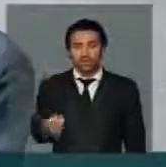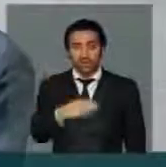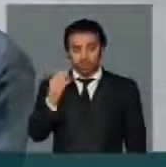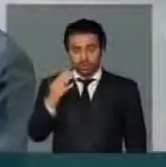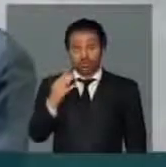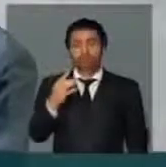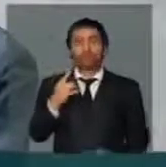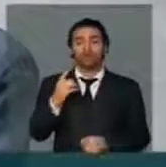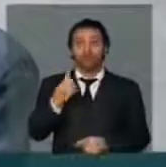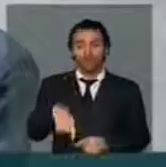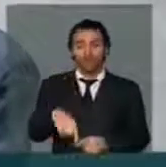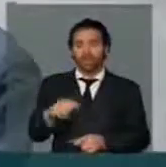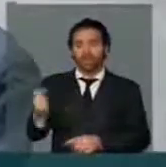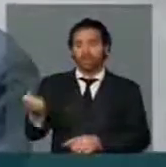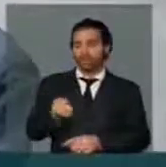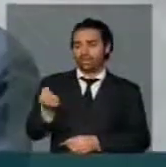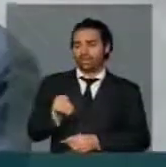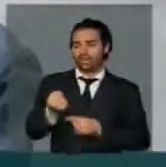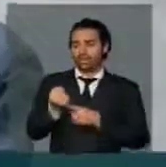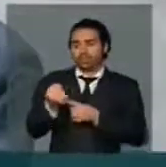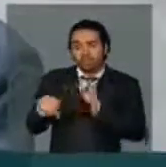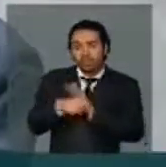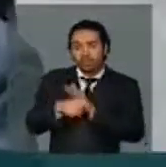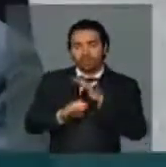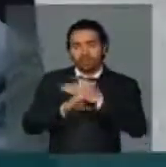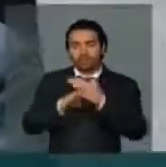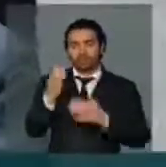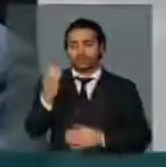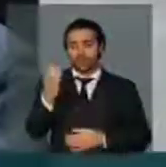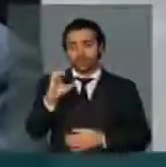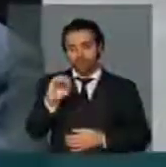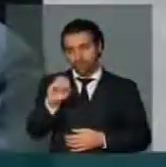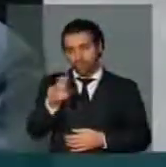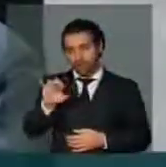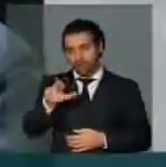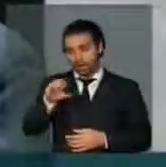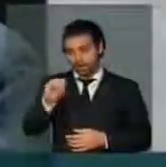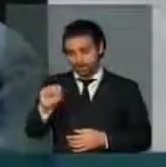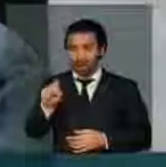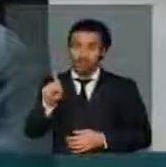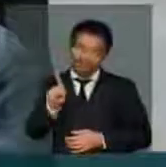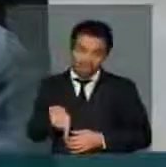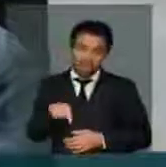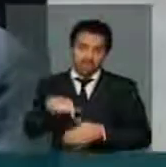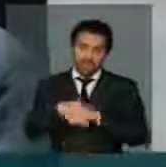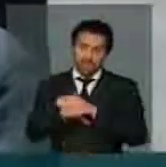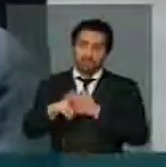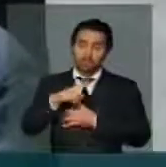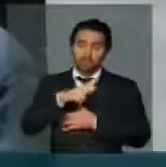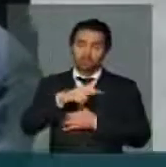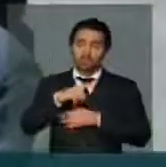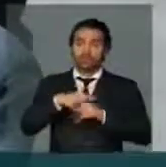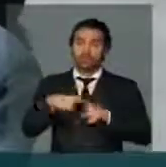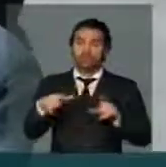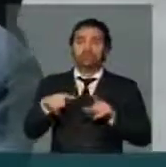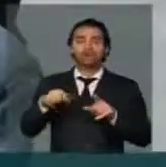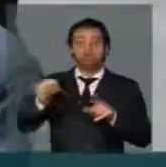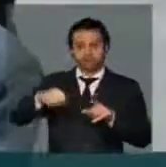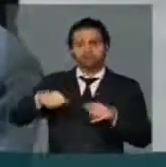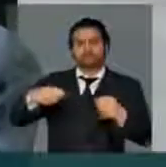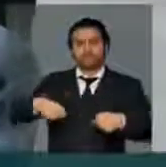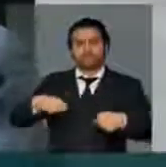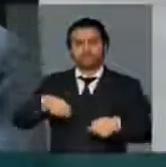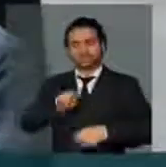Pensão dos Correios. Mesmo sendo recursos privados que integram as contas individuais dos participantes dos planos são passíveis de fiscalização enquanto